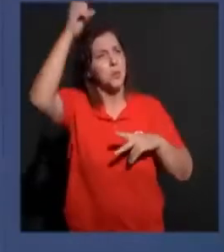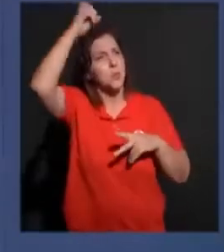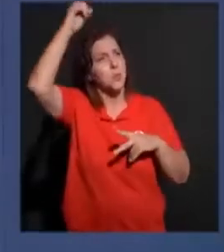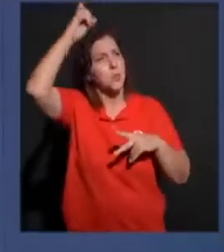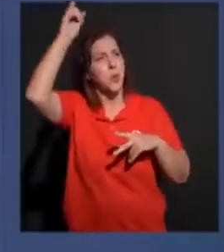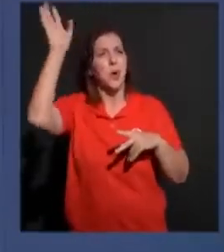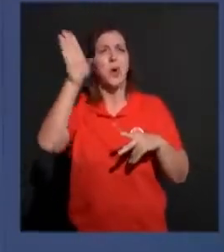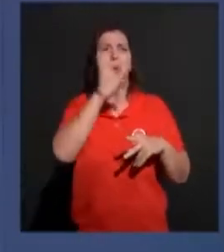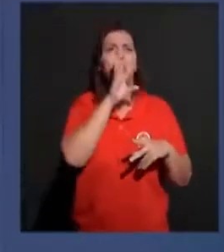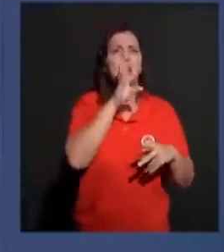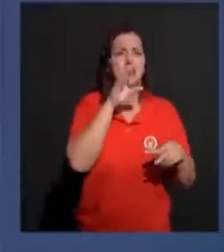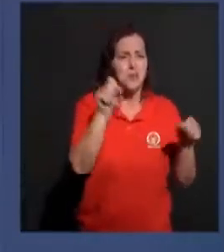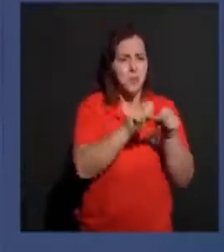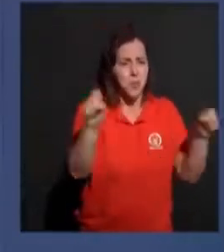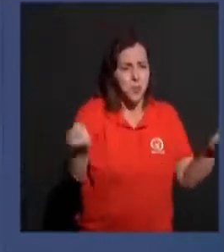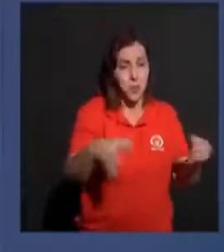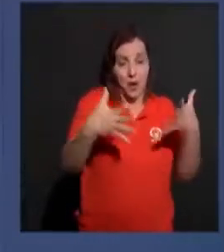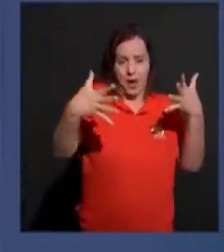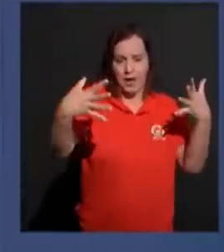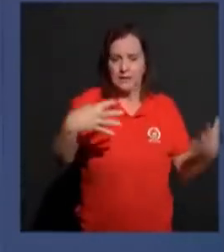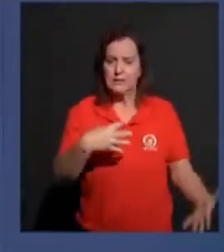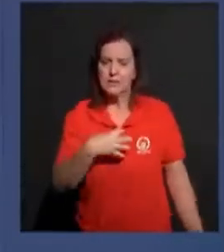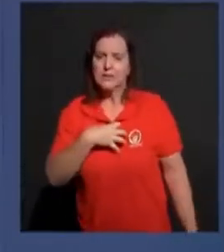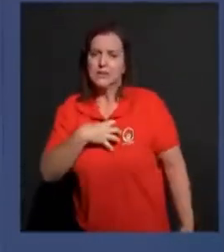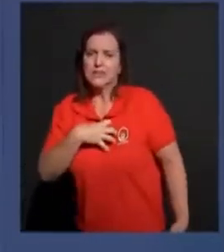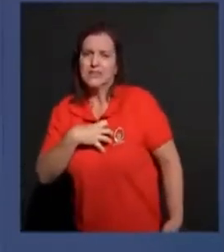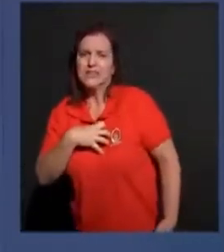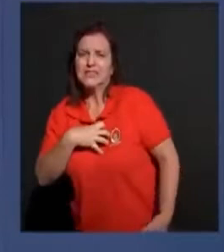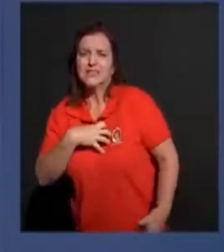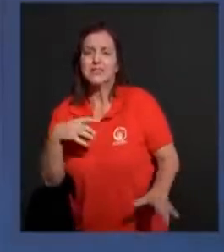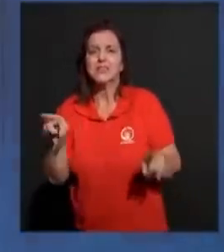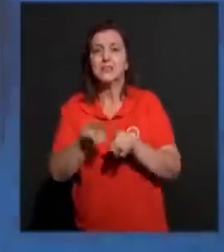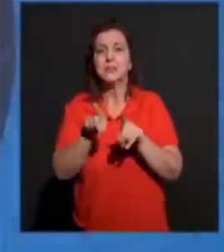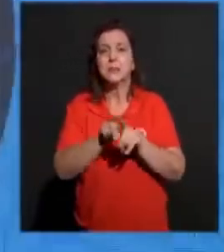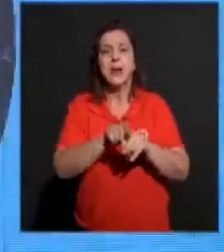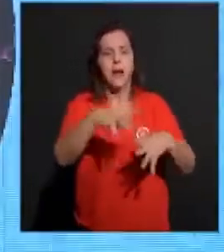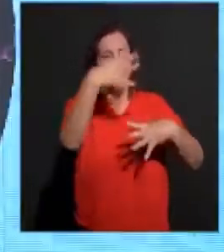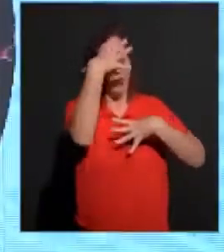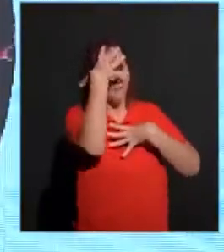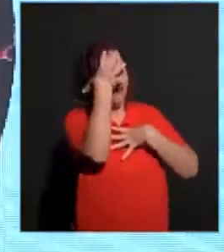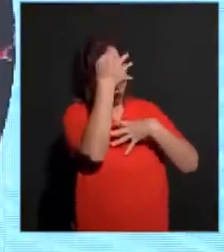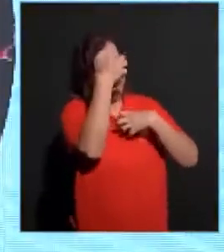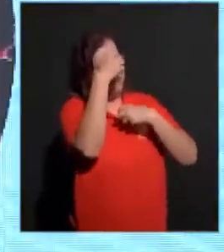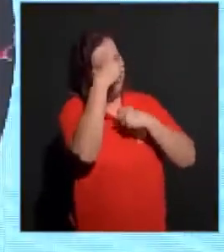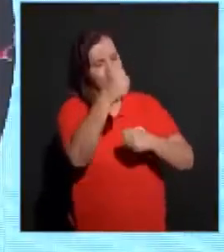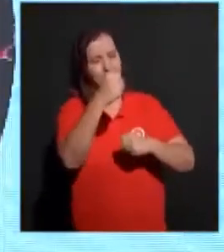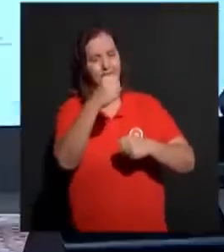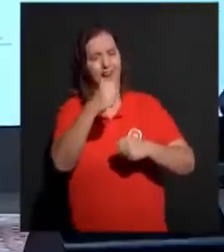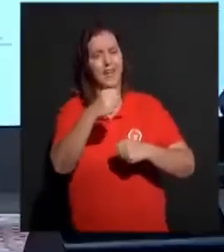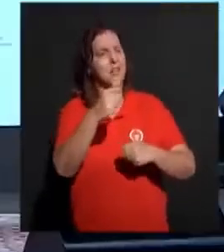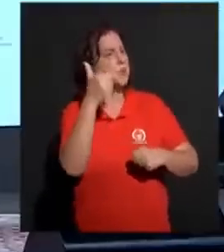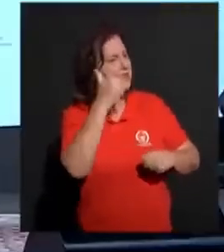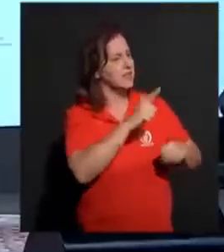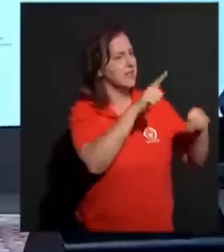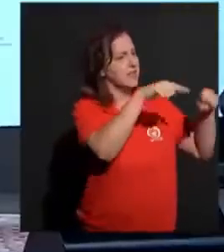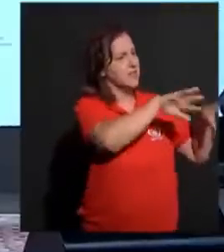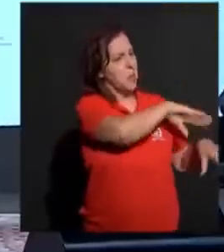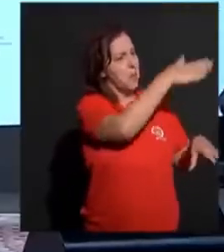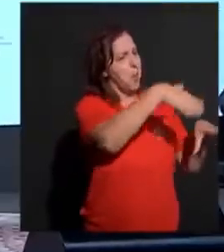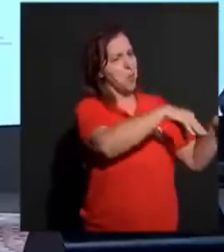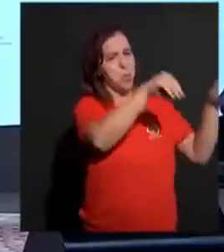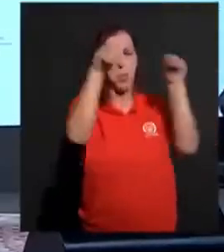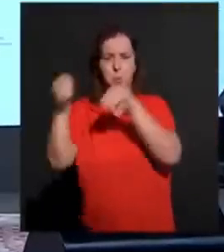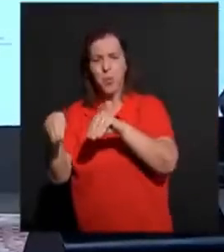mistérios e toda a ciência. E ainda que tivesse toda a fé, de maneira tal que transportassem os montes, e não